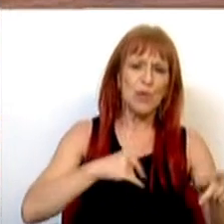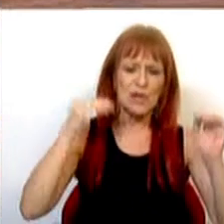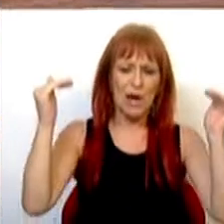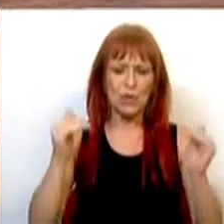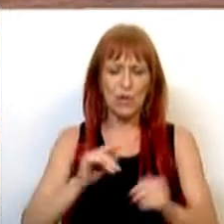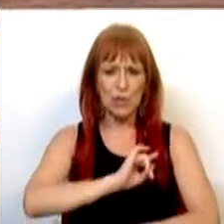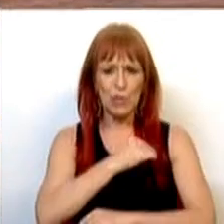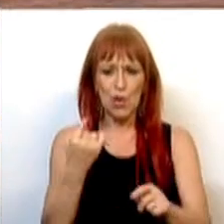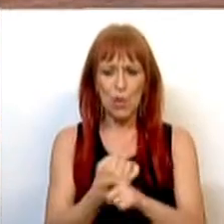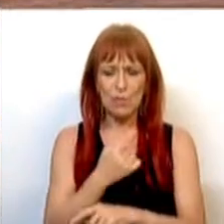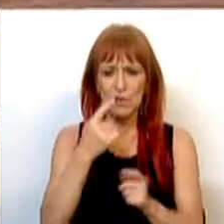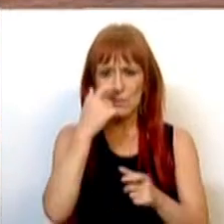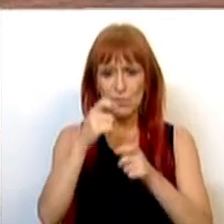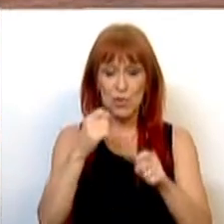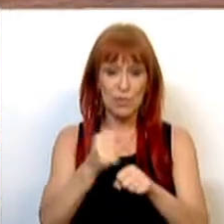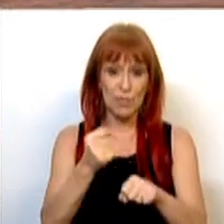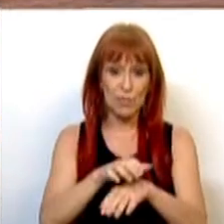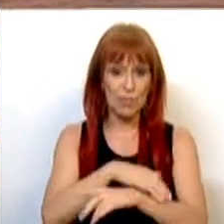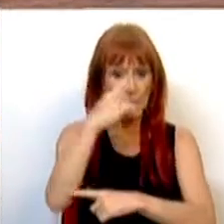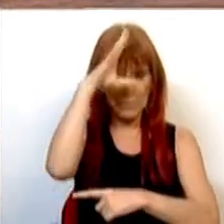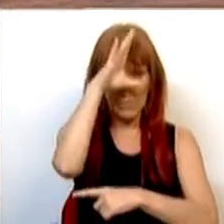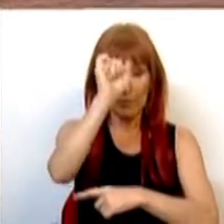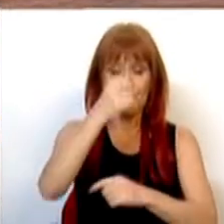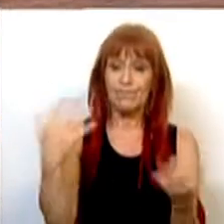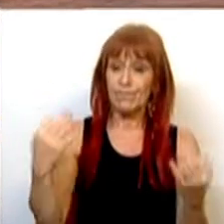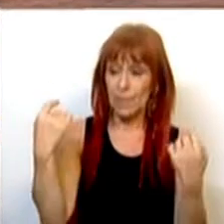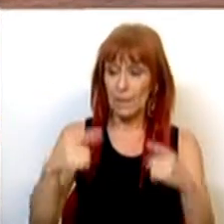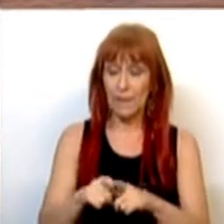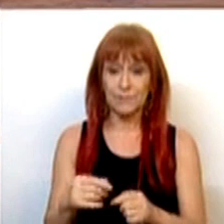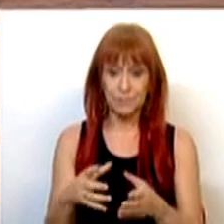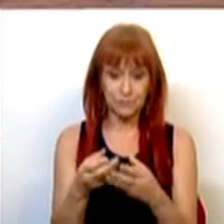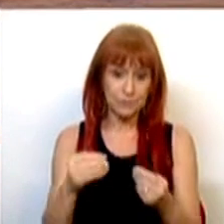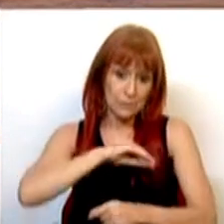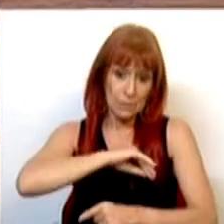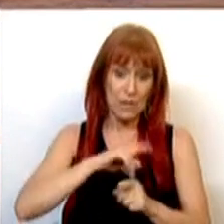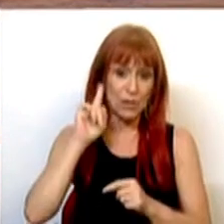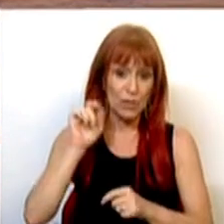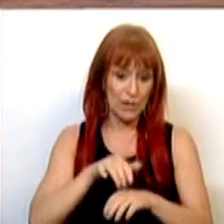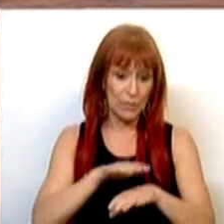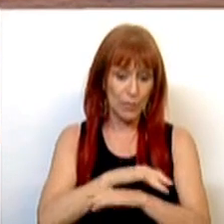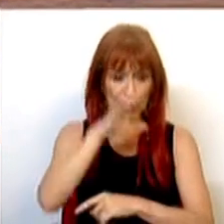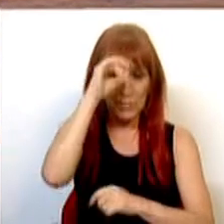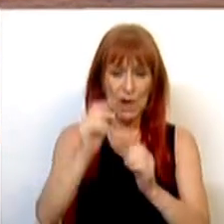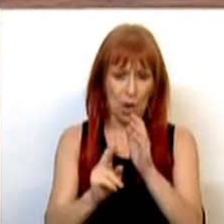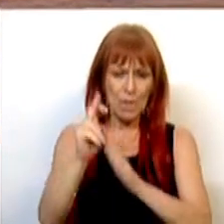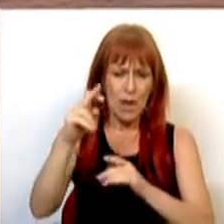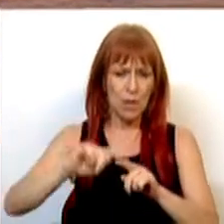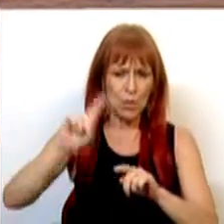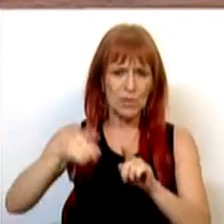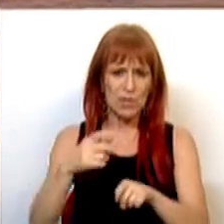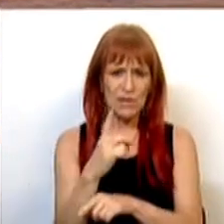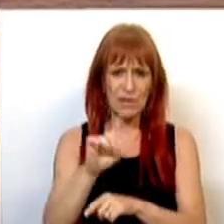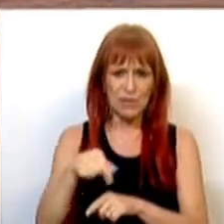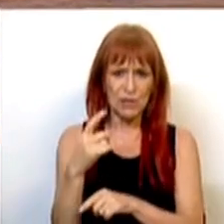da redução do poder de compra dos funcionários públicos. De facto, afinal, a massa salarial da função pública vai aumentar este ano 6